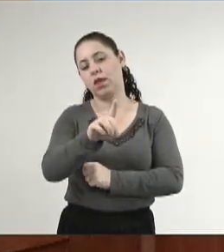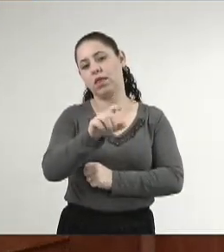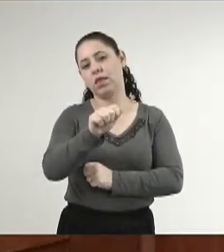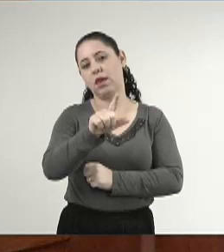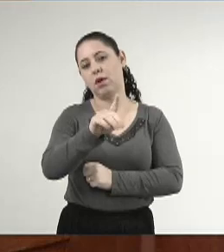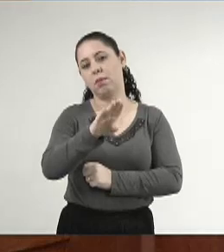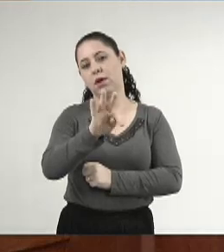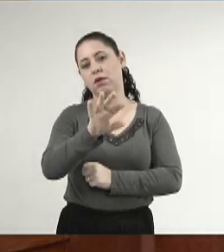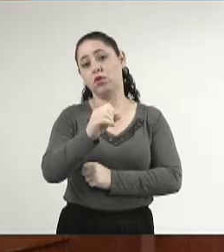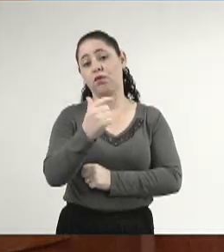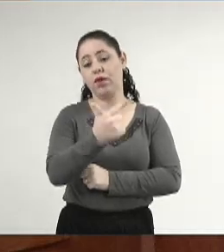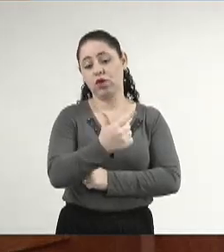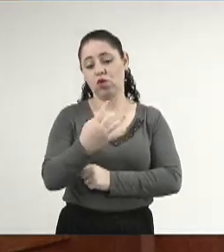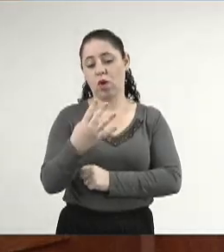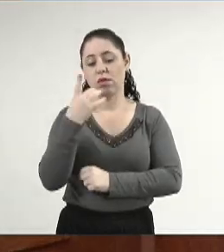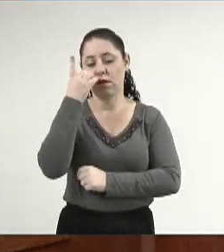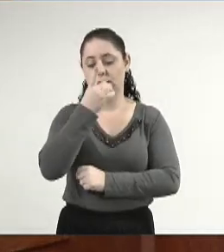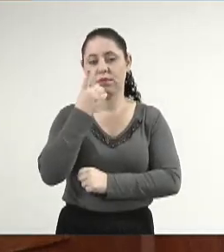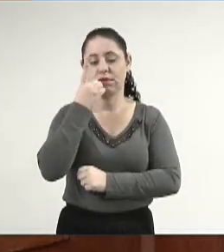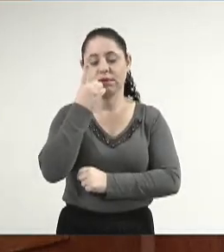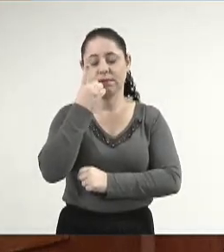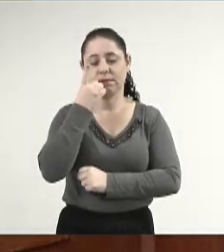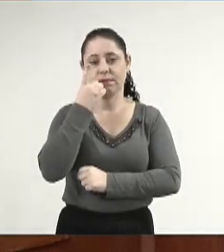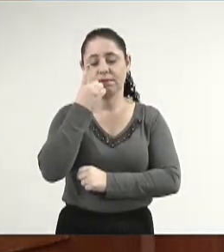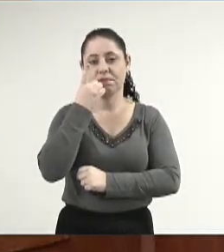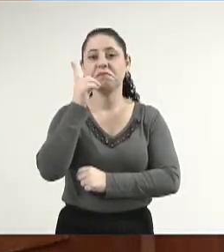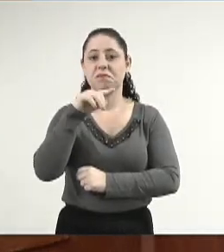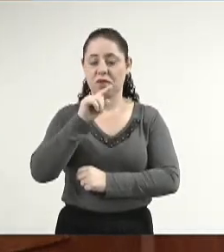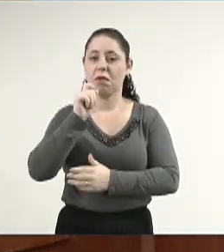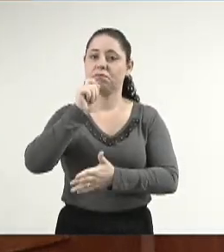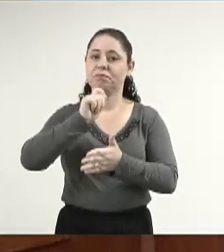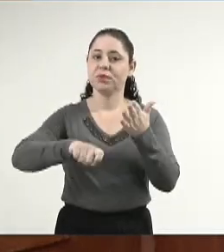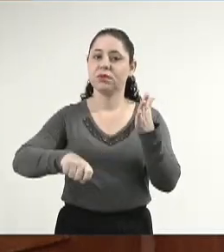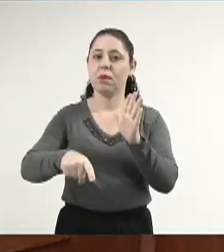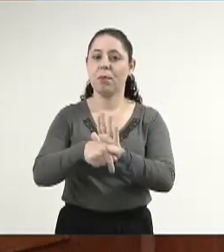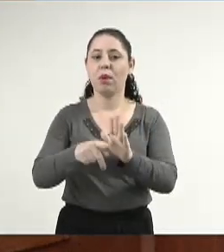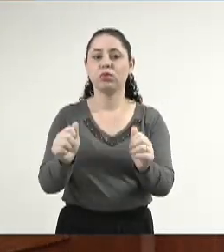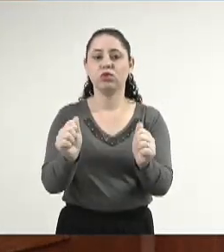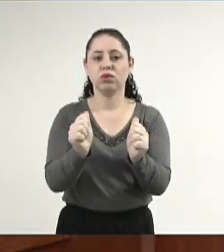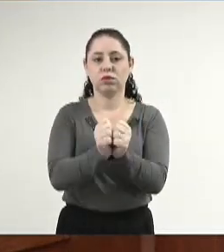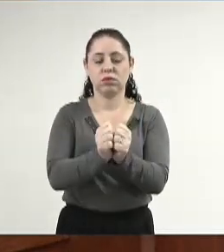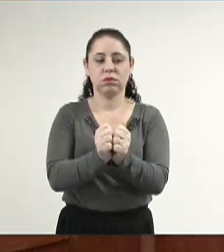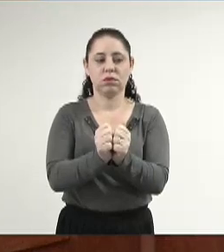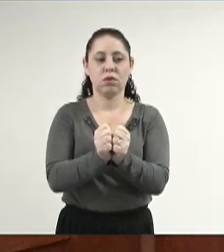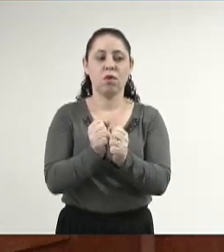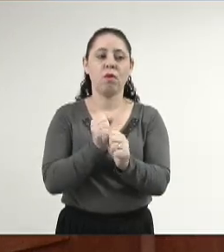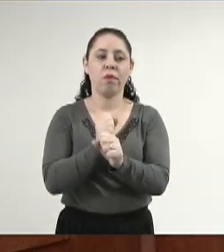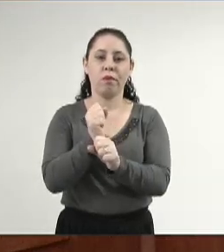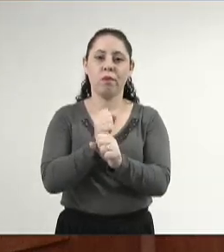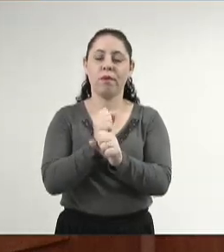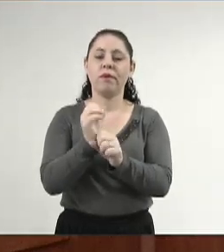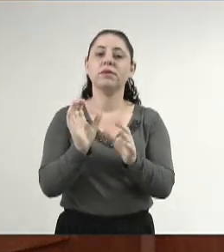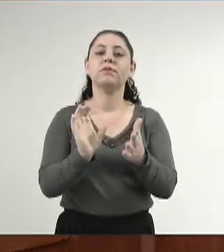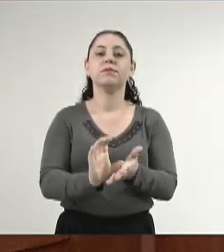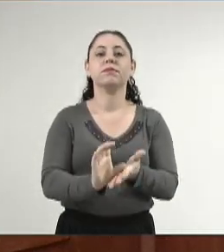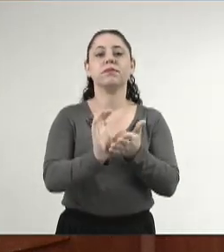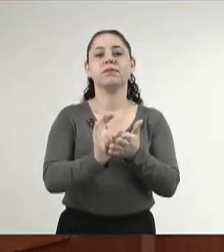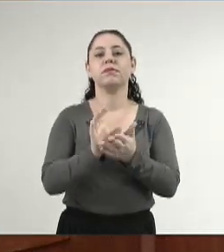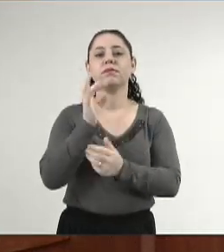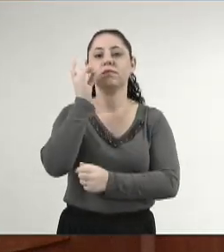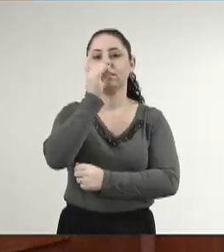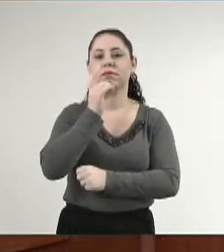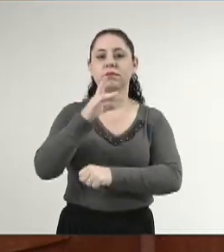os 24 deputados e deputadas são signatários este ano da frente parlamentar